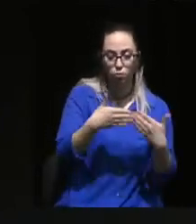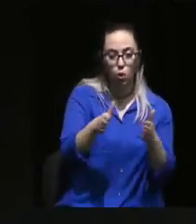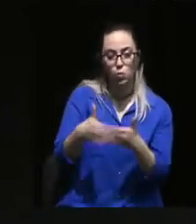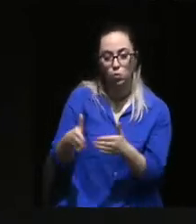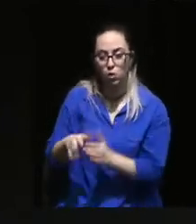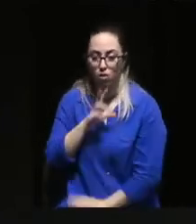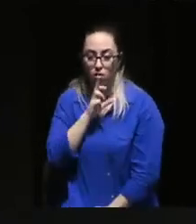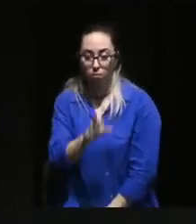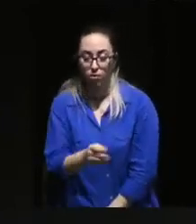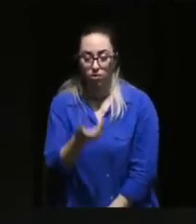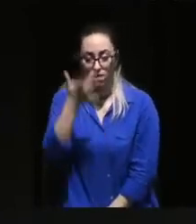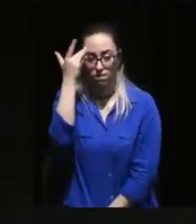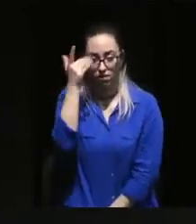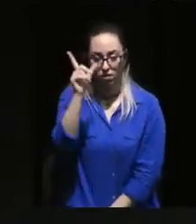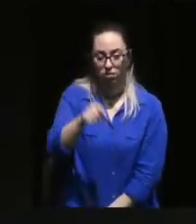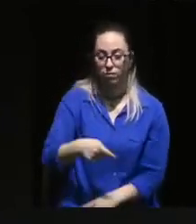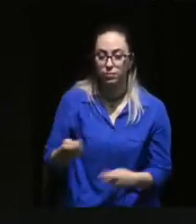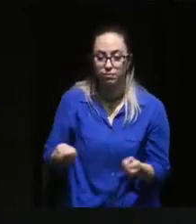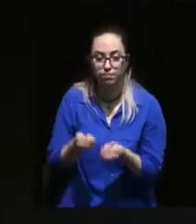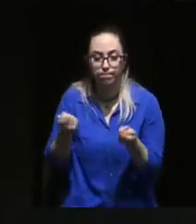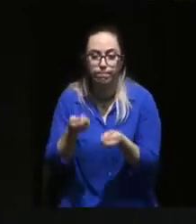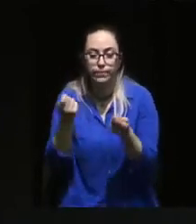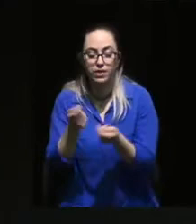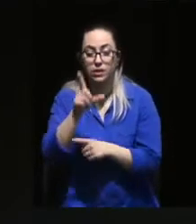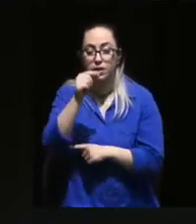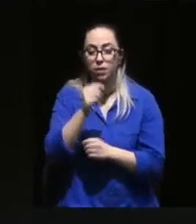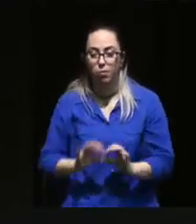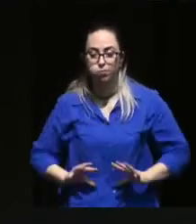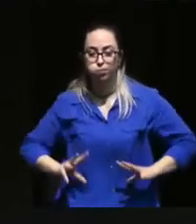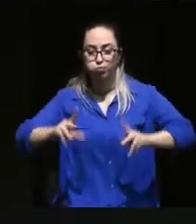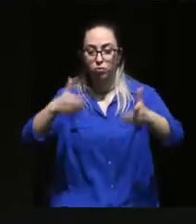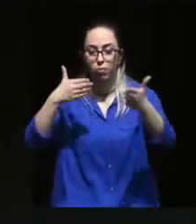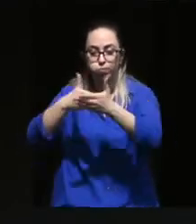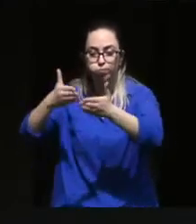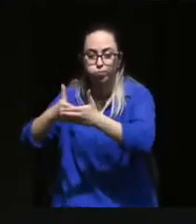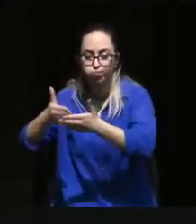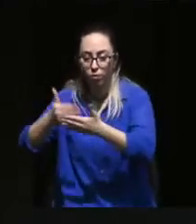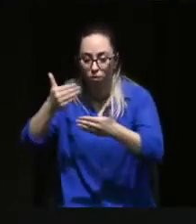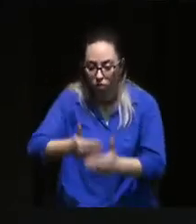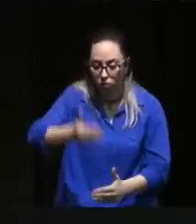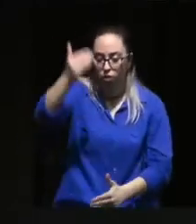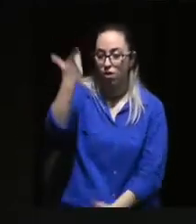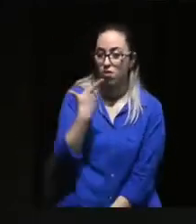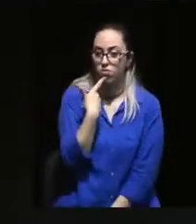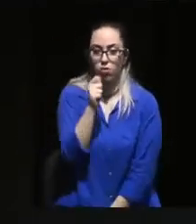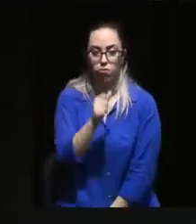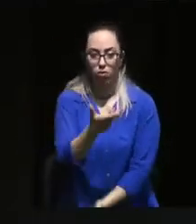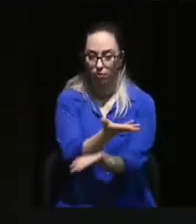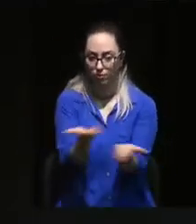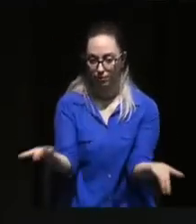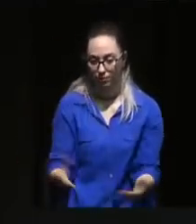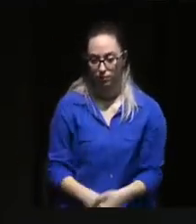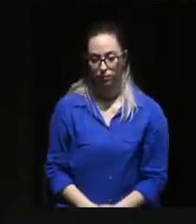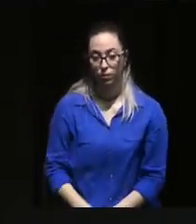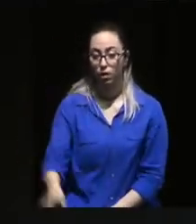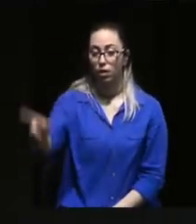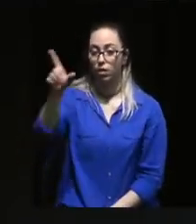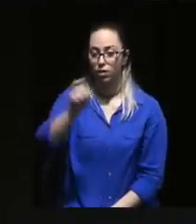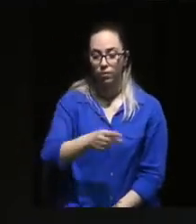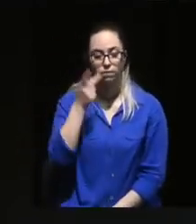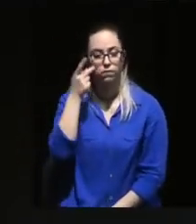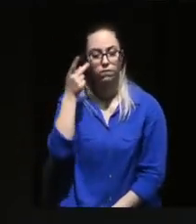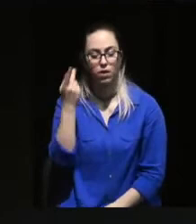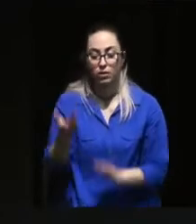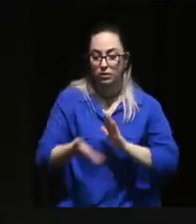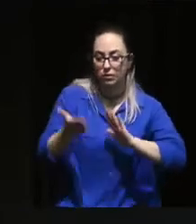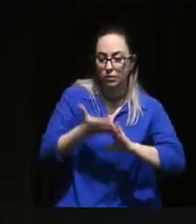respostas fáceis e populistas e fazem crescer ainda mais barreiras e muros que não deviam de todo existir. E vivemos também um